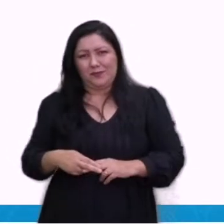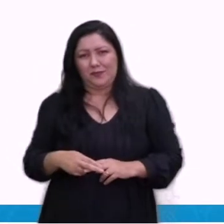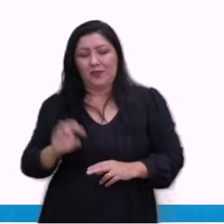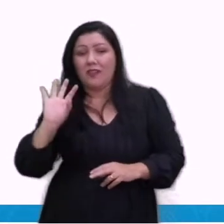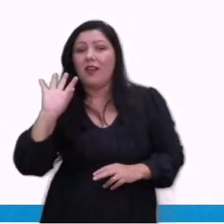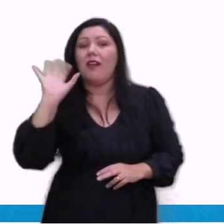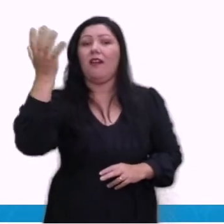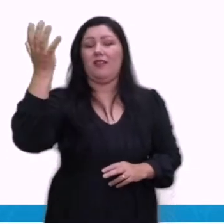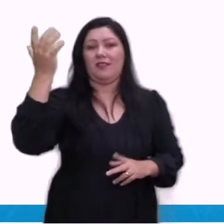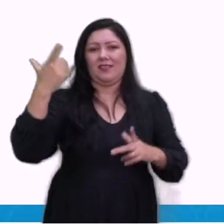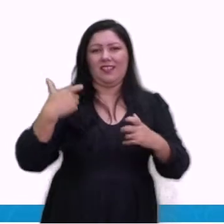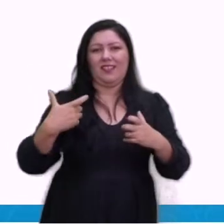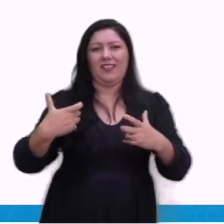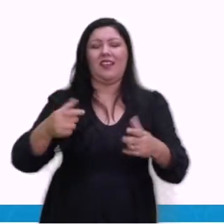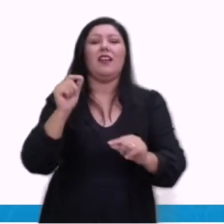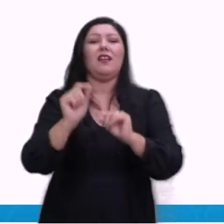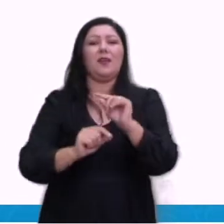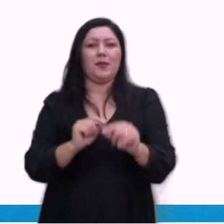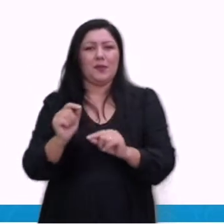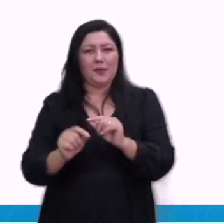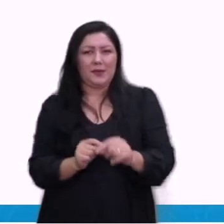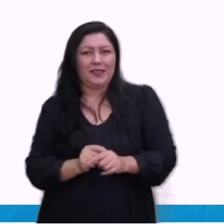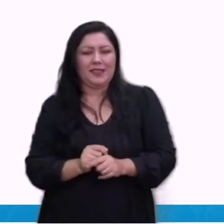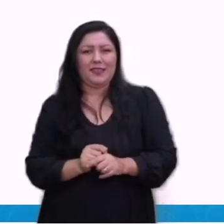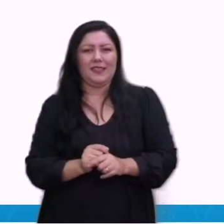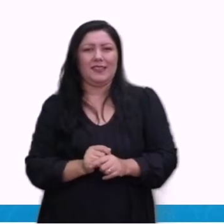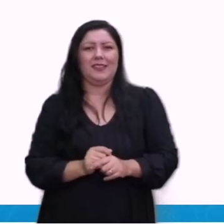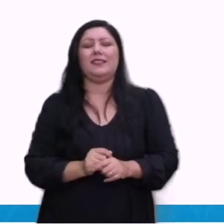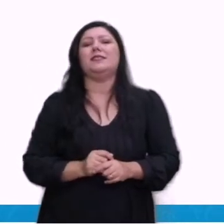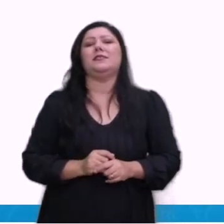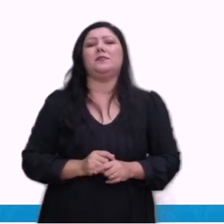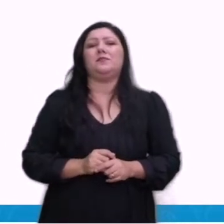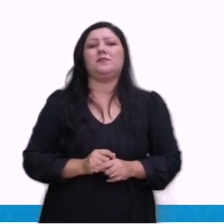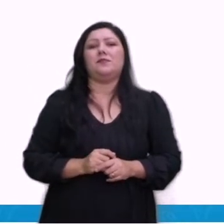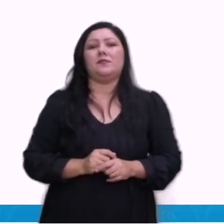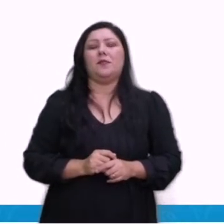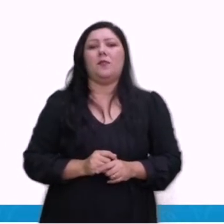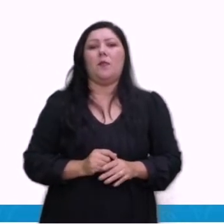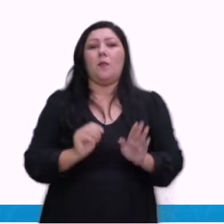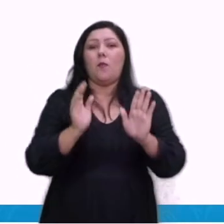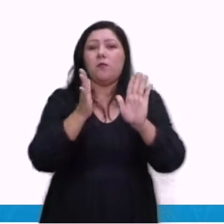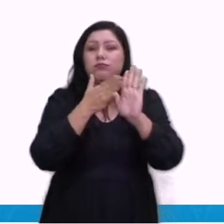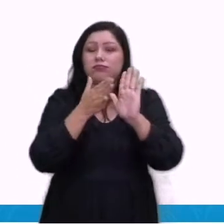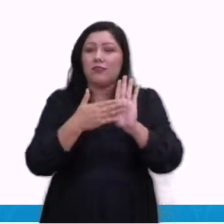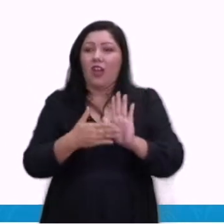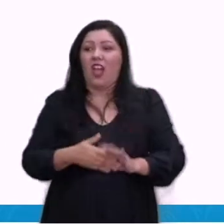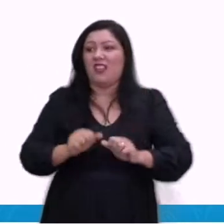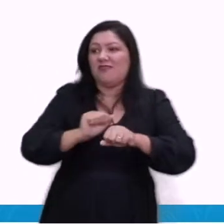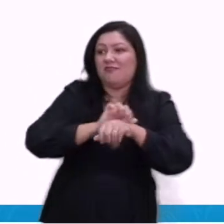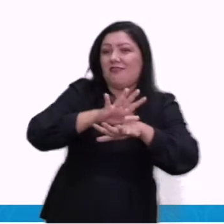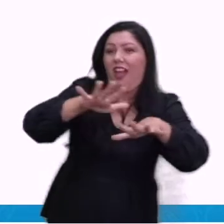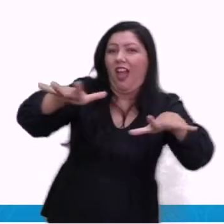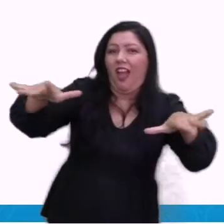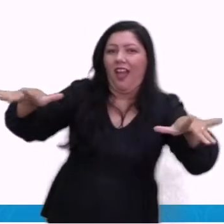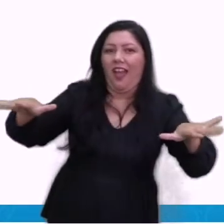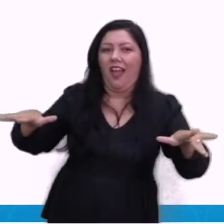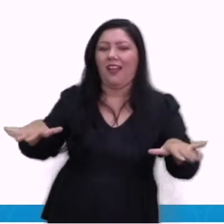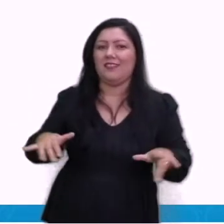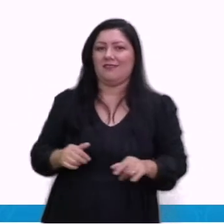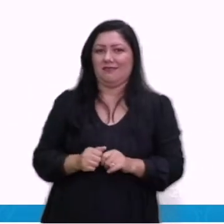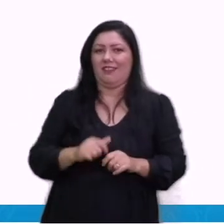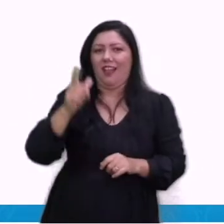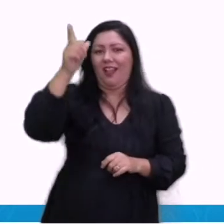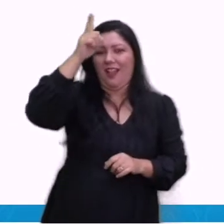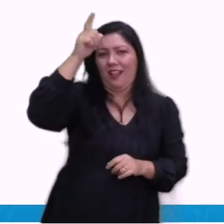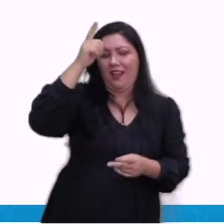esse acontecimento estavam as intenções de aplicação de projetos de caráter expansionista de países como Alemanha,